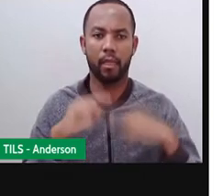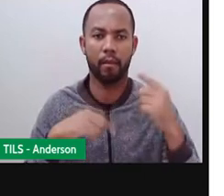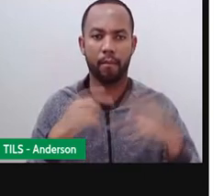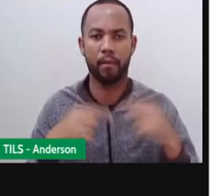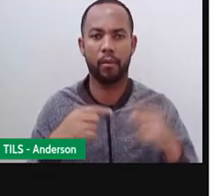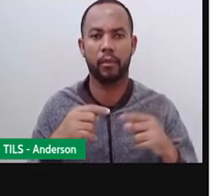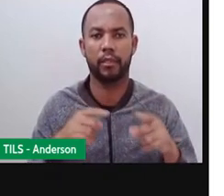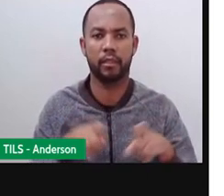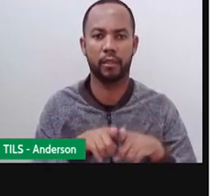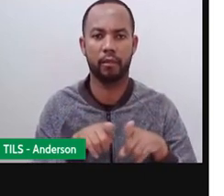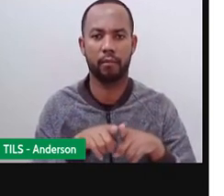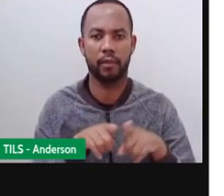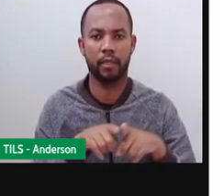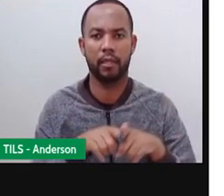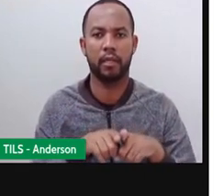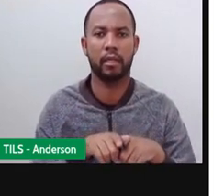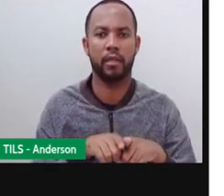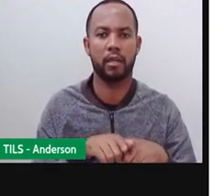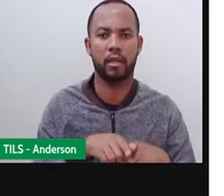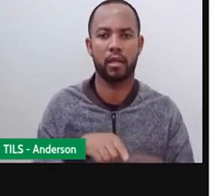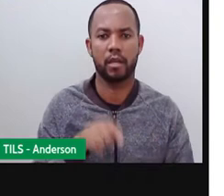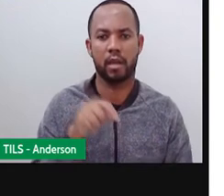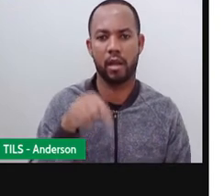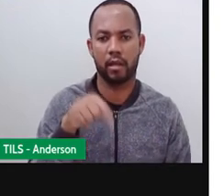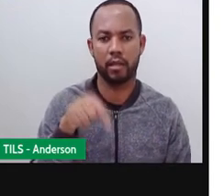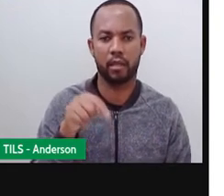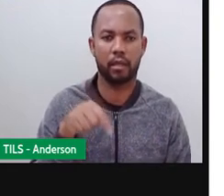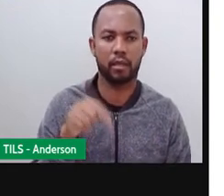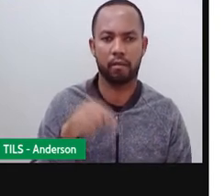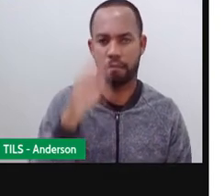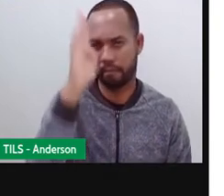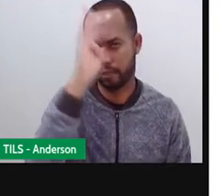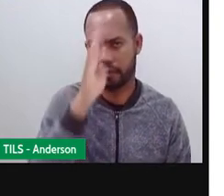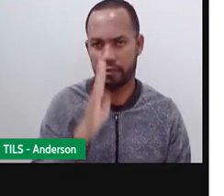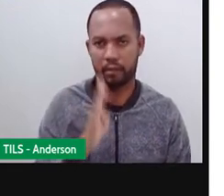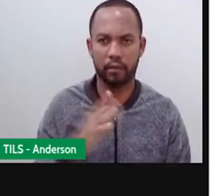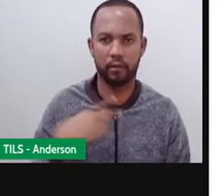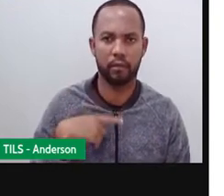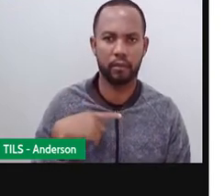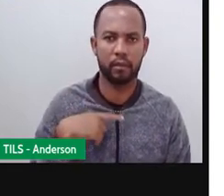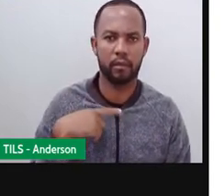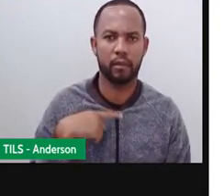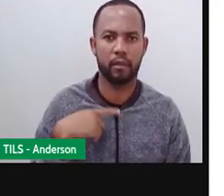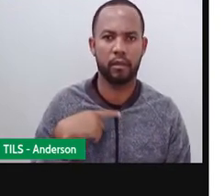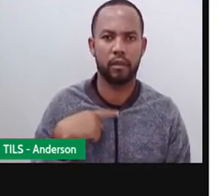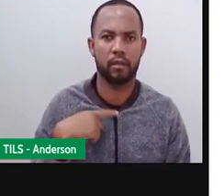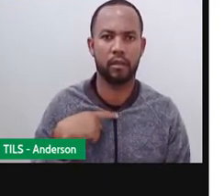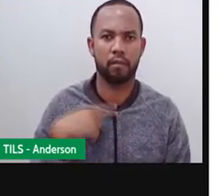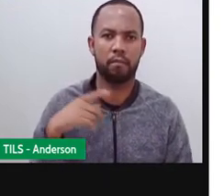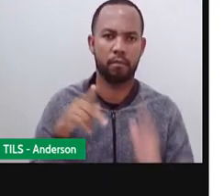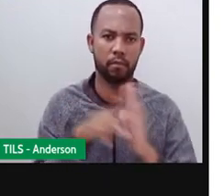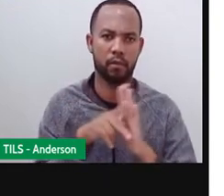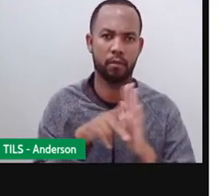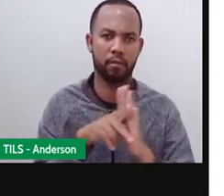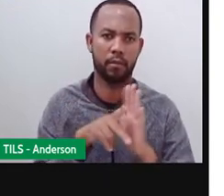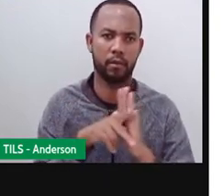inspirou em essopo, mas ele também, tem o quê? As que foram criações dele.